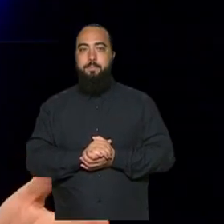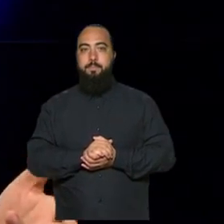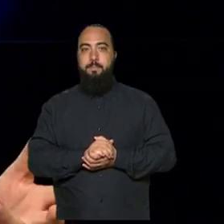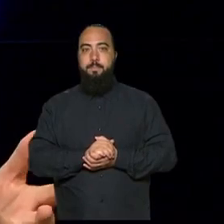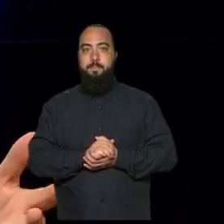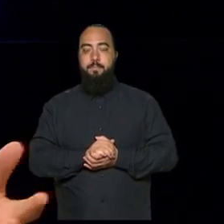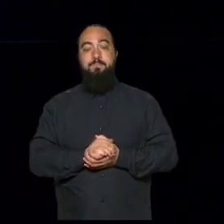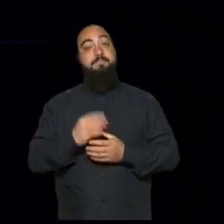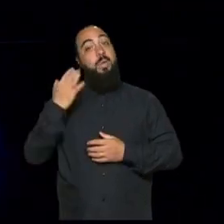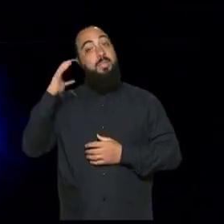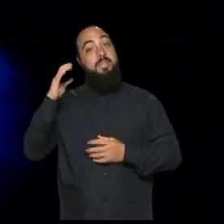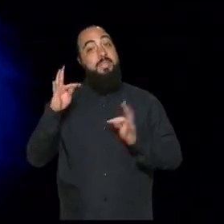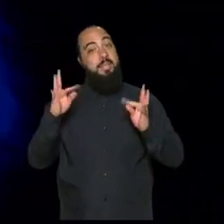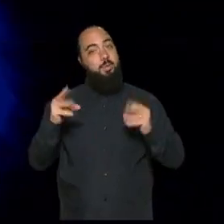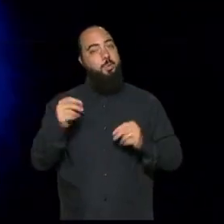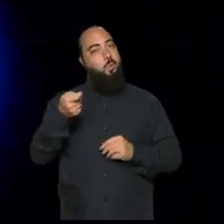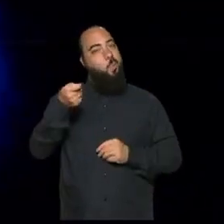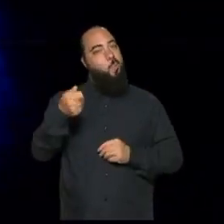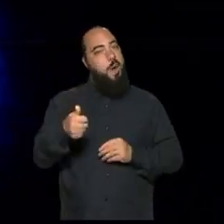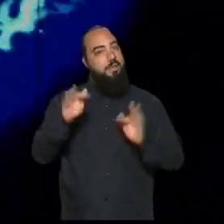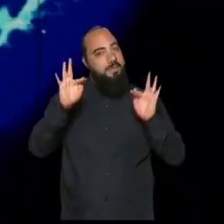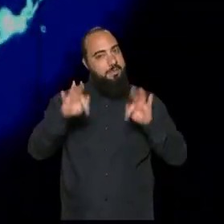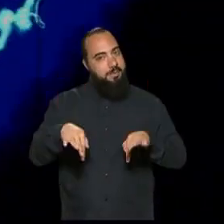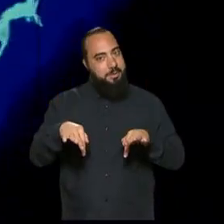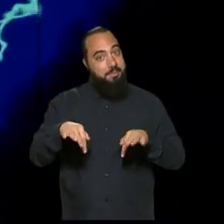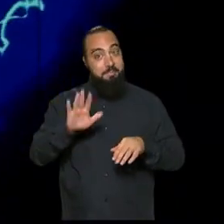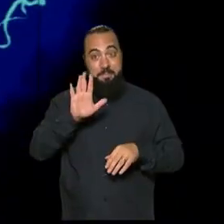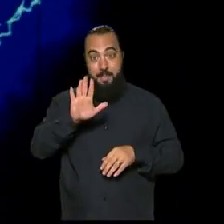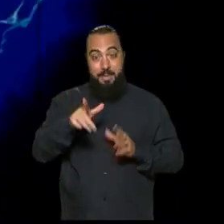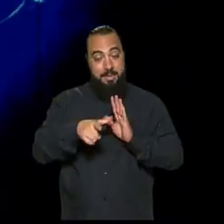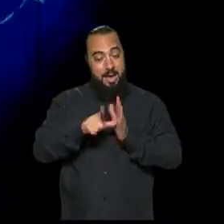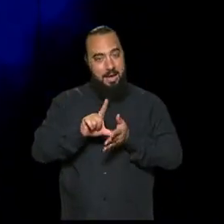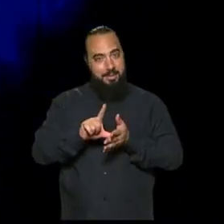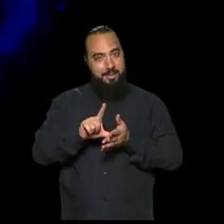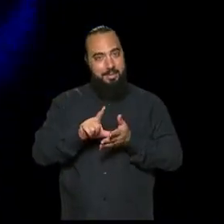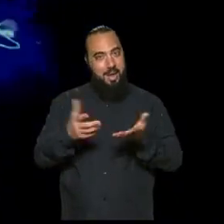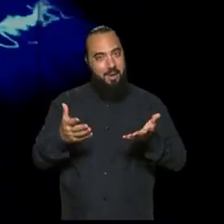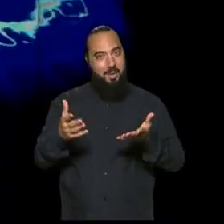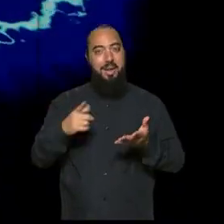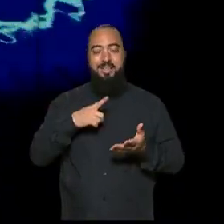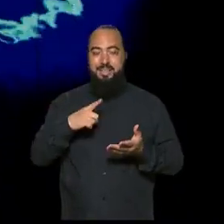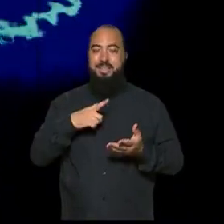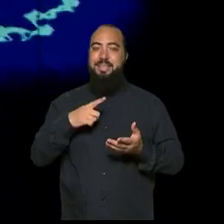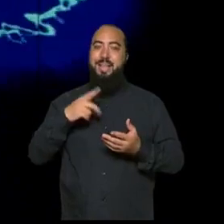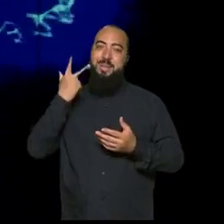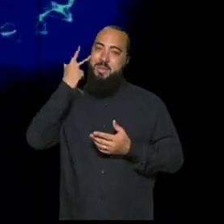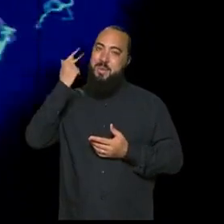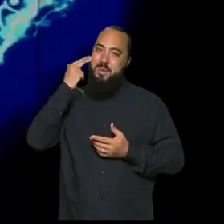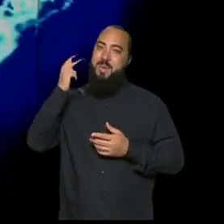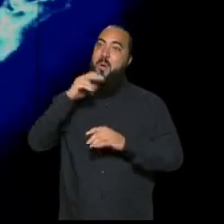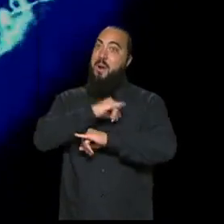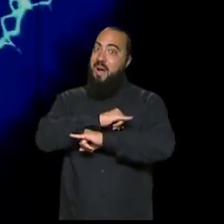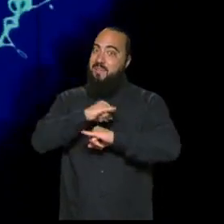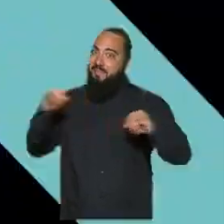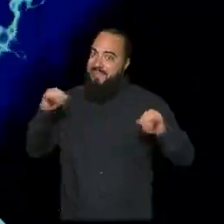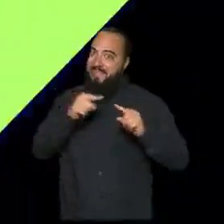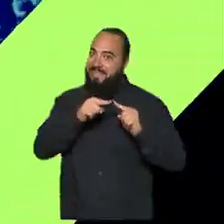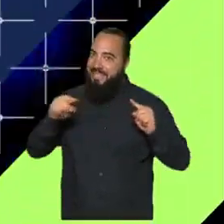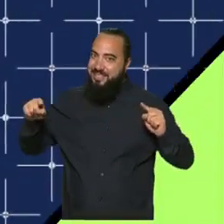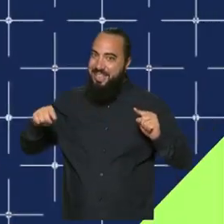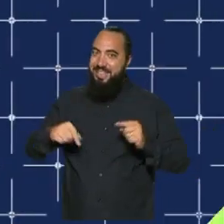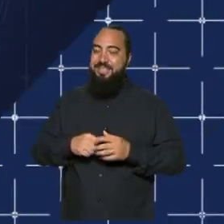O Ciência Tudo está quase terminando, mas antes, vamos com o nosso tradicional giro de notícias da semana.